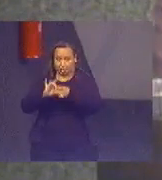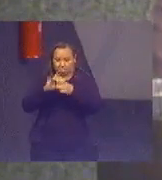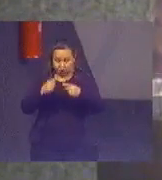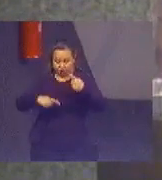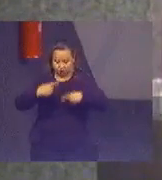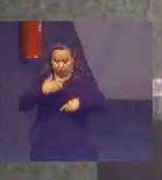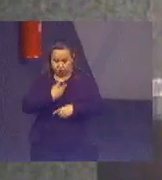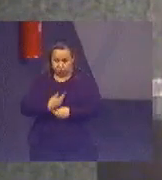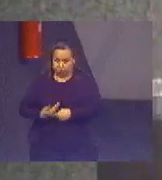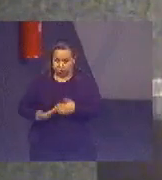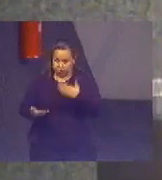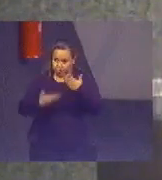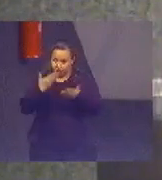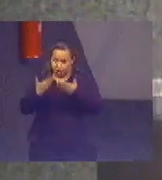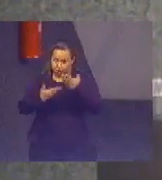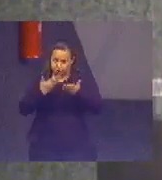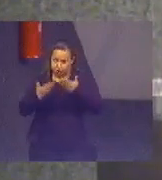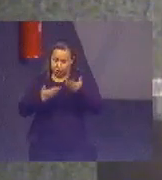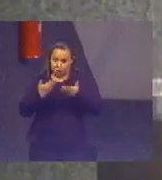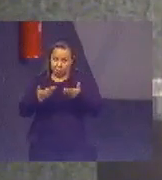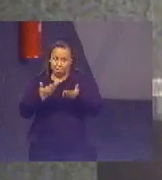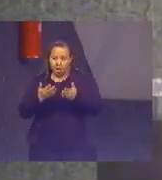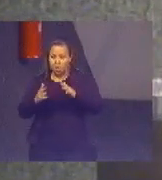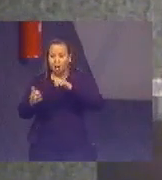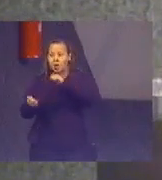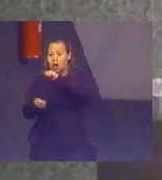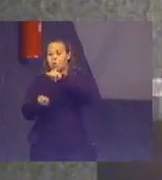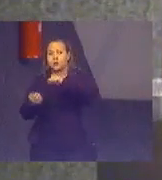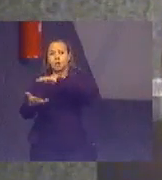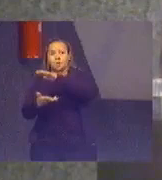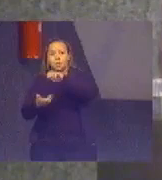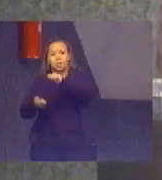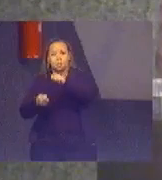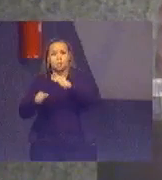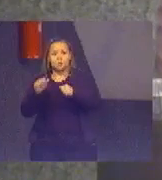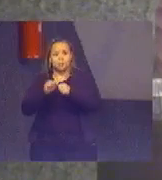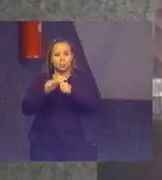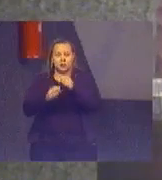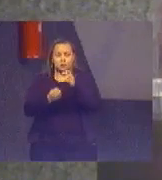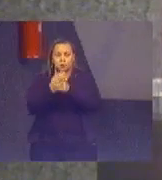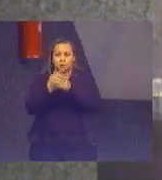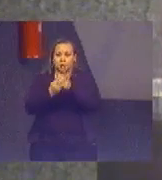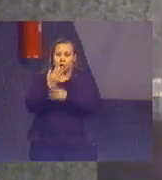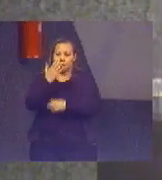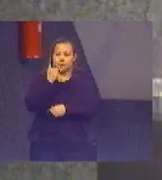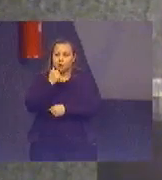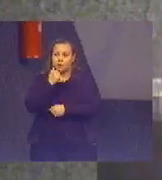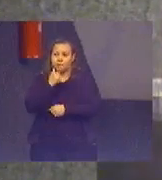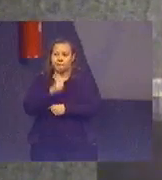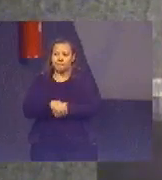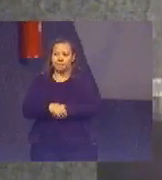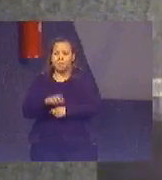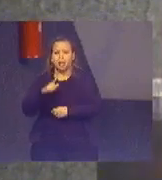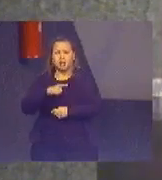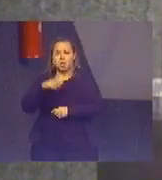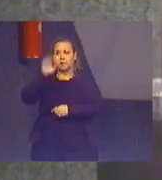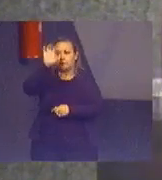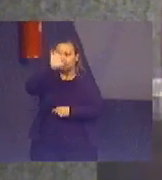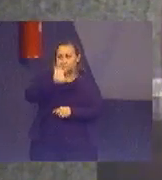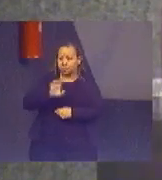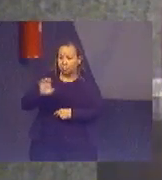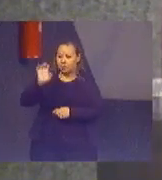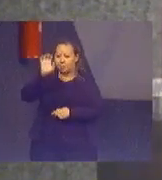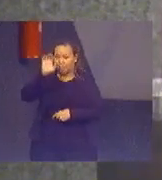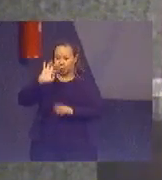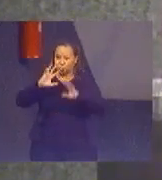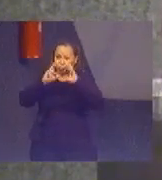relacionadas à sustentabilidade na produção de alimentos. Ou seja, houve um mapeamento de todas as políticas